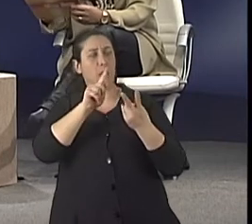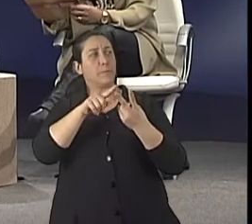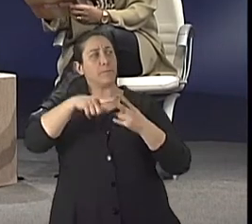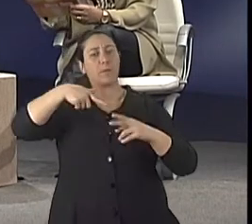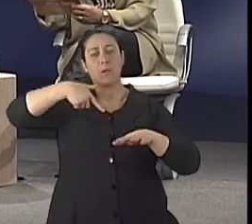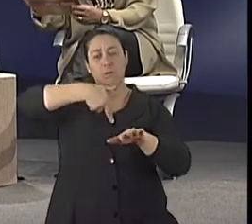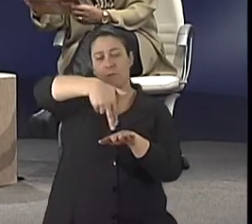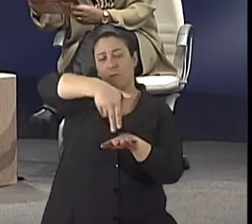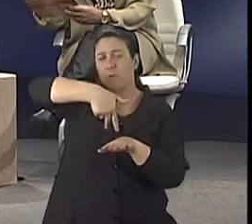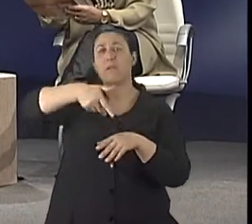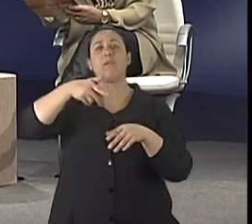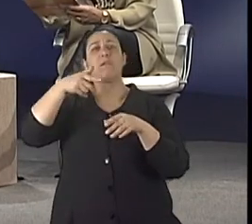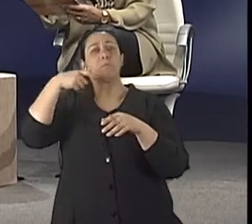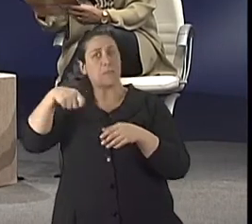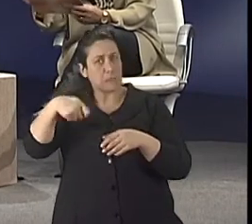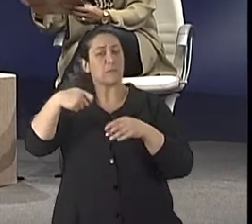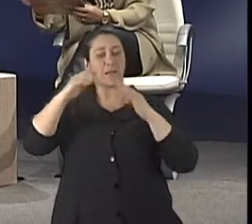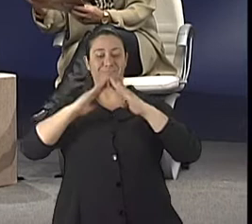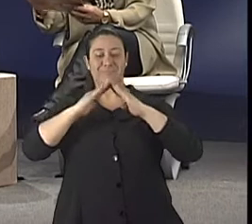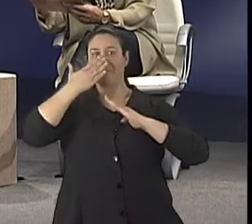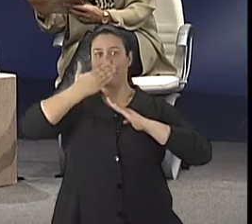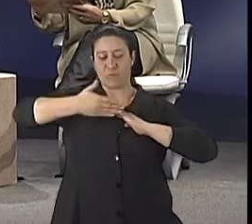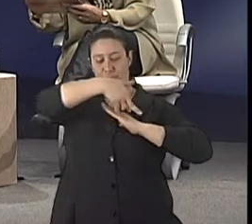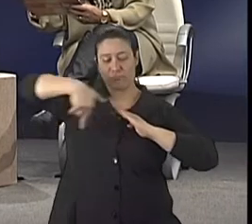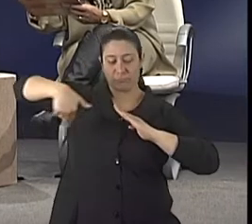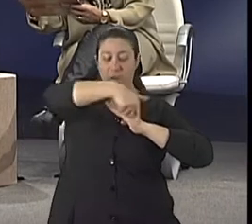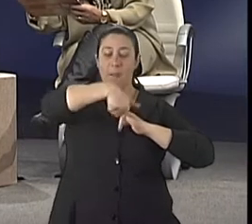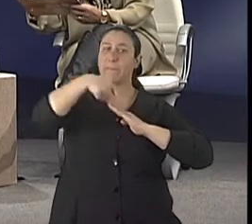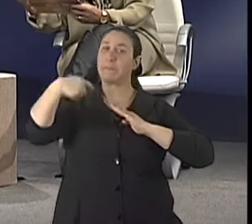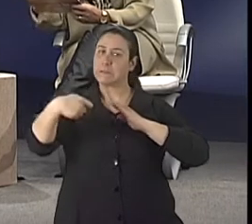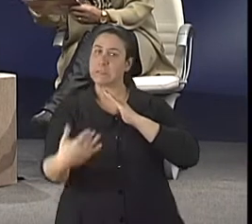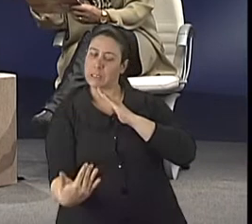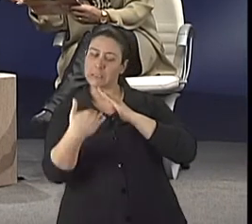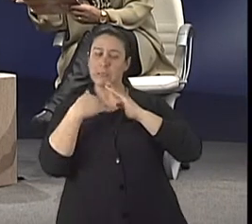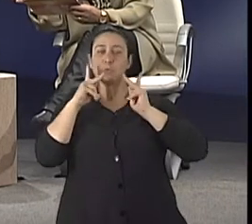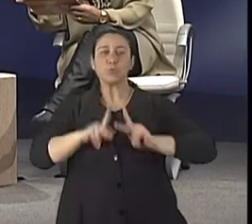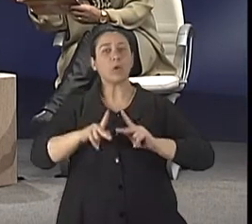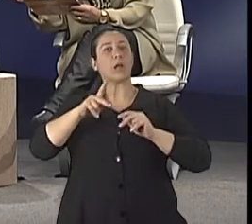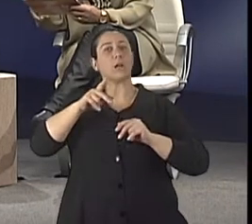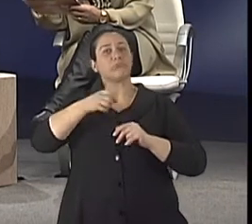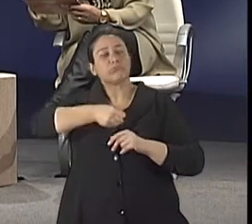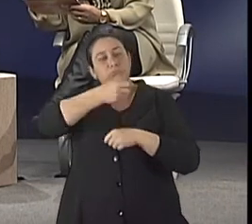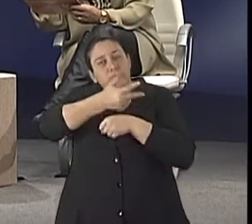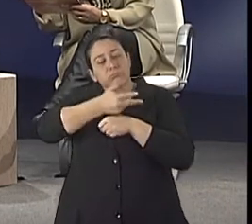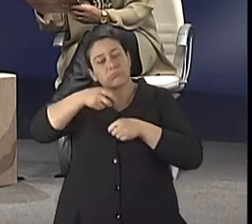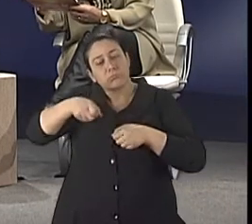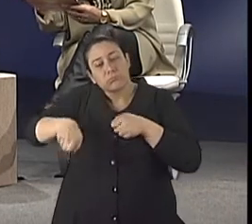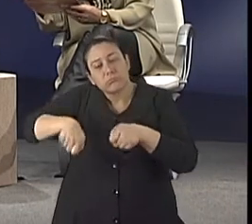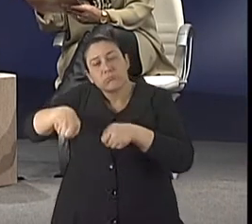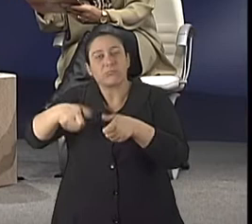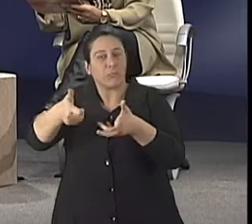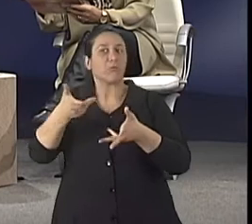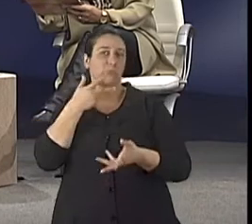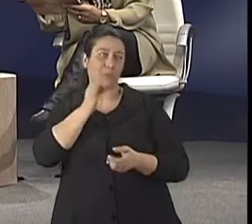para cadeirante, né? Quer dizer, nós estamos num mundo que a acessibilidade é o foco. Exatamente. E tu trabalha também muito com